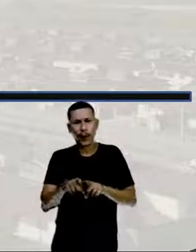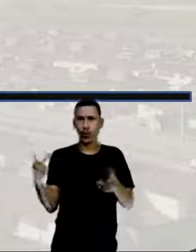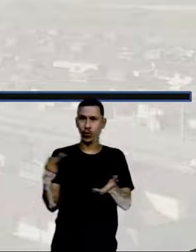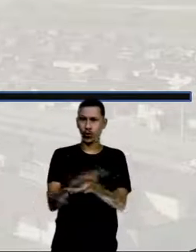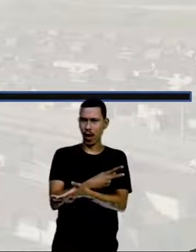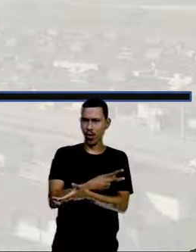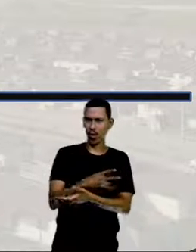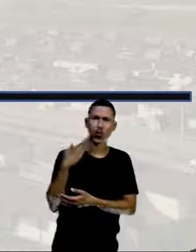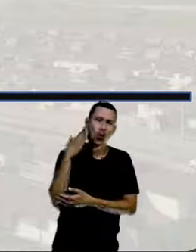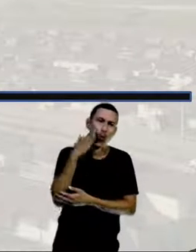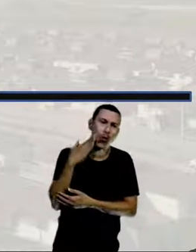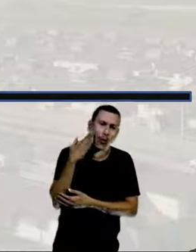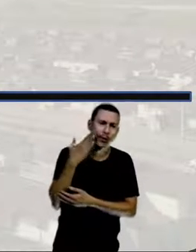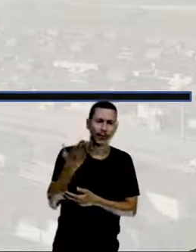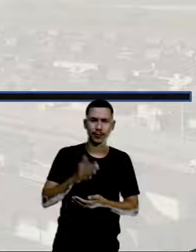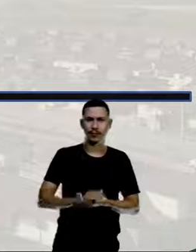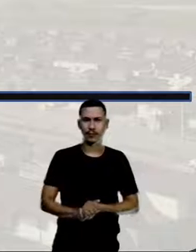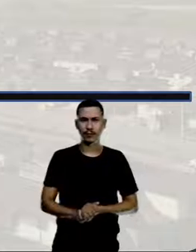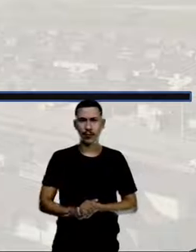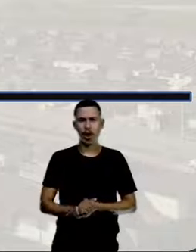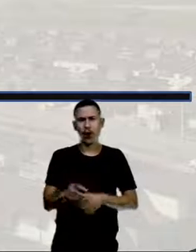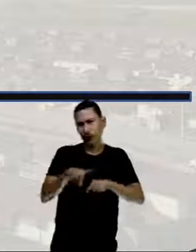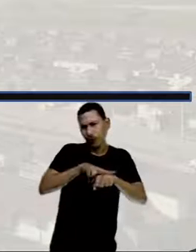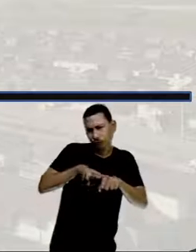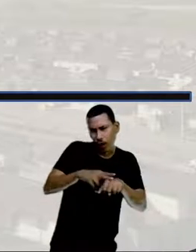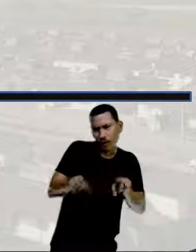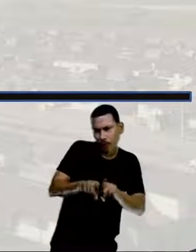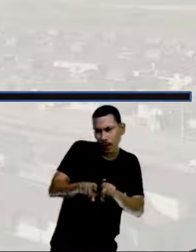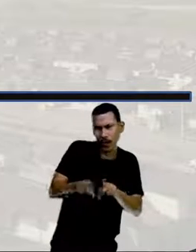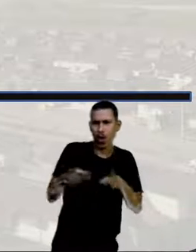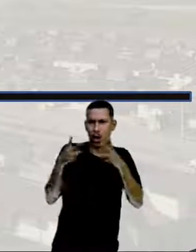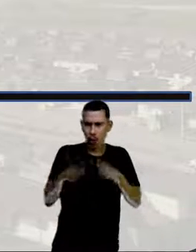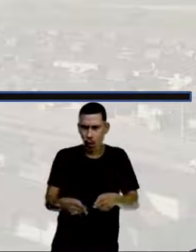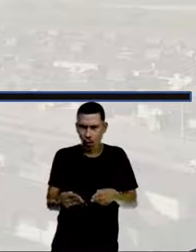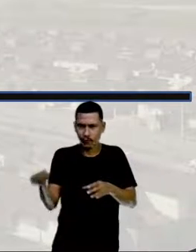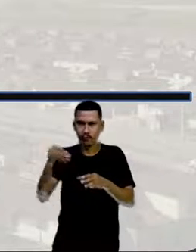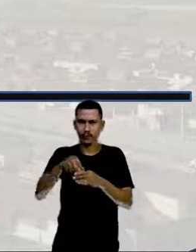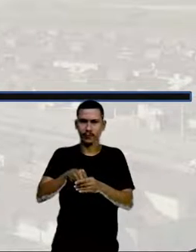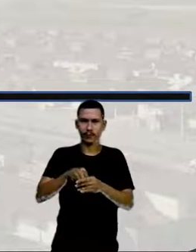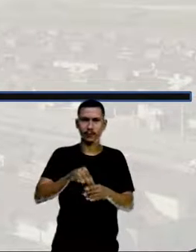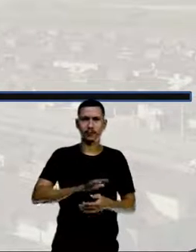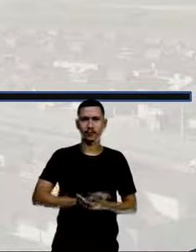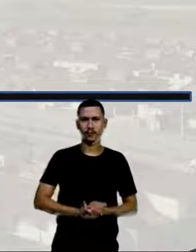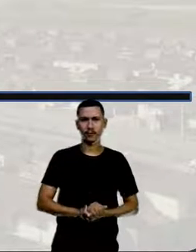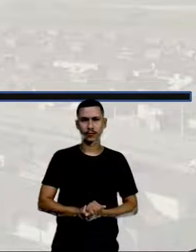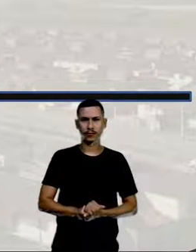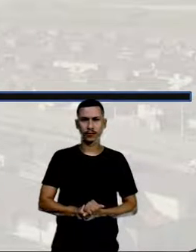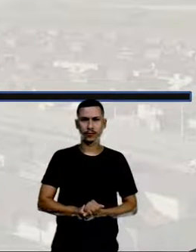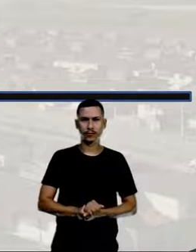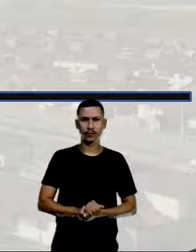esse rosa e esse verde. Eles são colaterais internos. Tá certo?